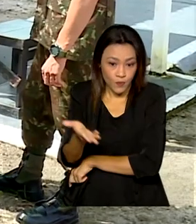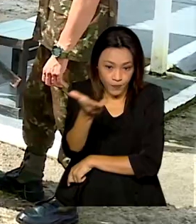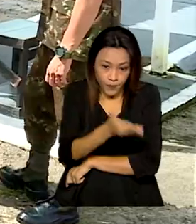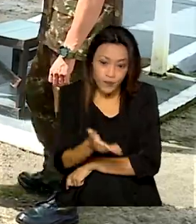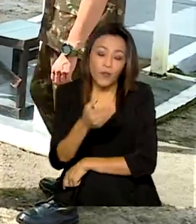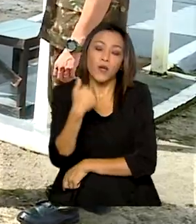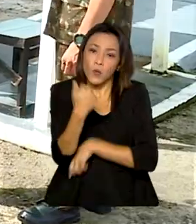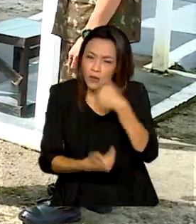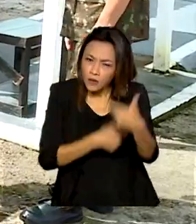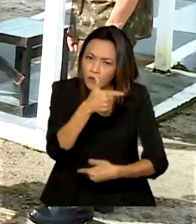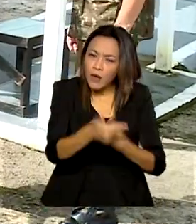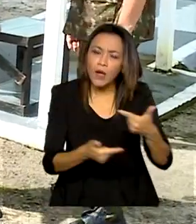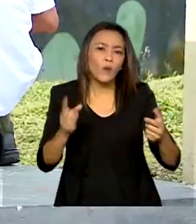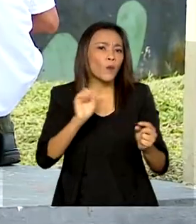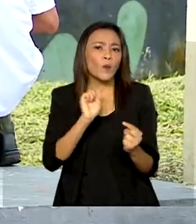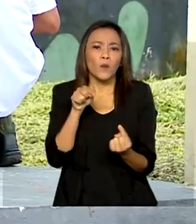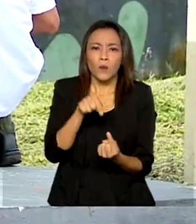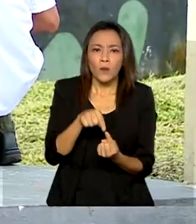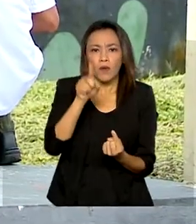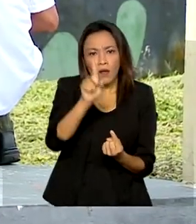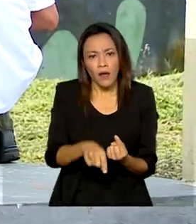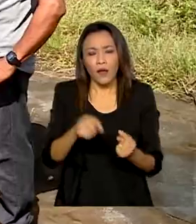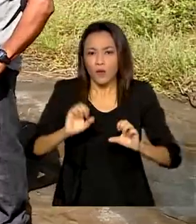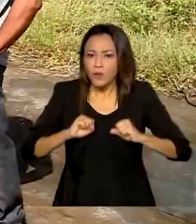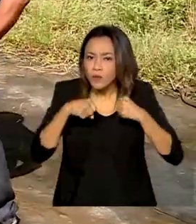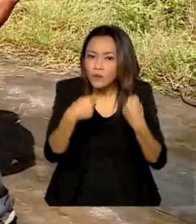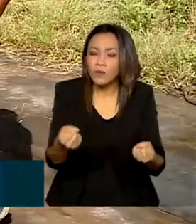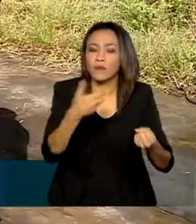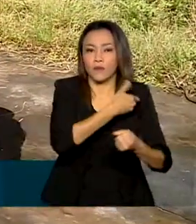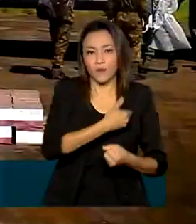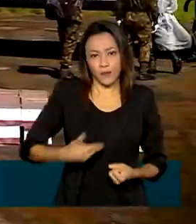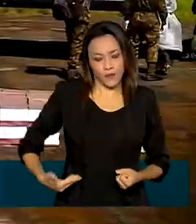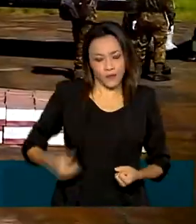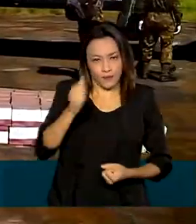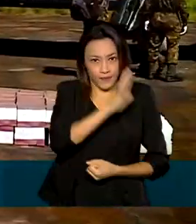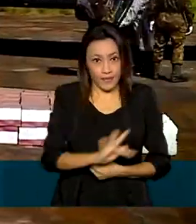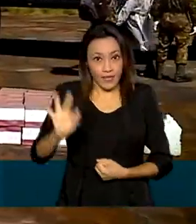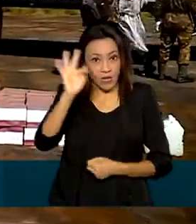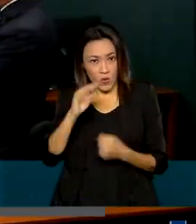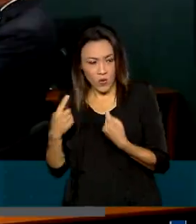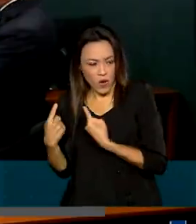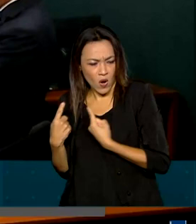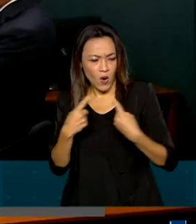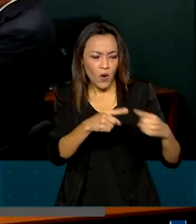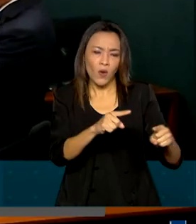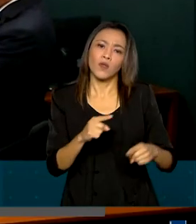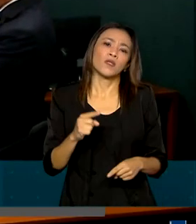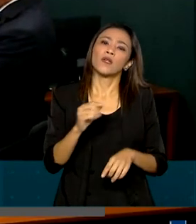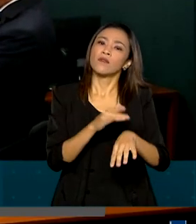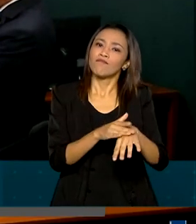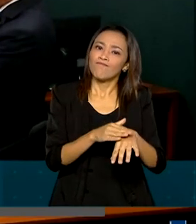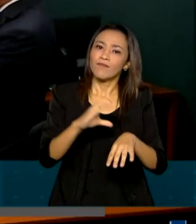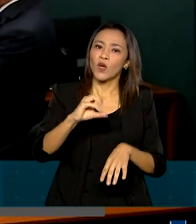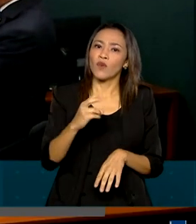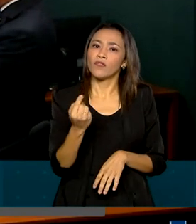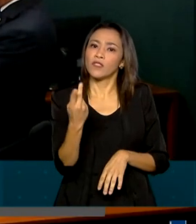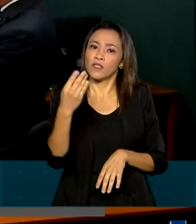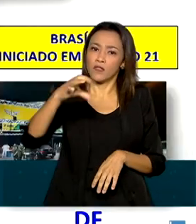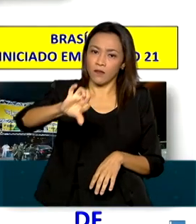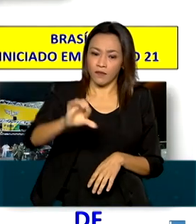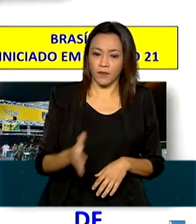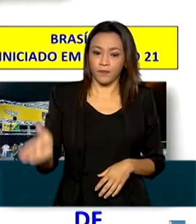A iniciativa integra o esforço do governo federal no enfrentamento à pandemia. Nós temos diversos postos de